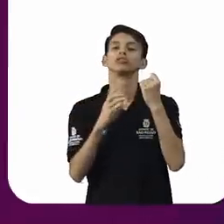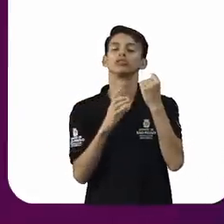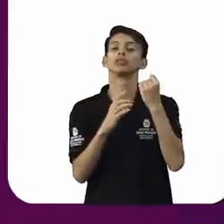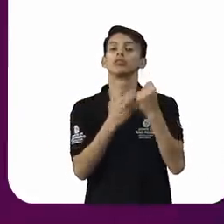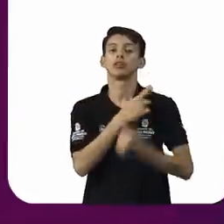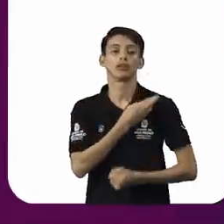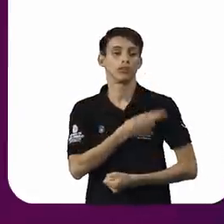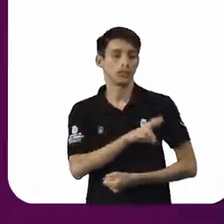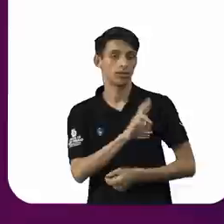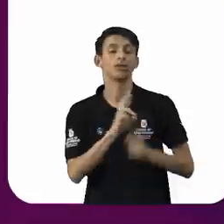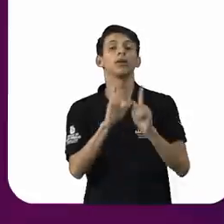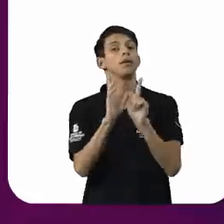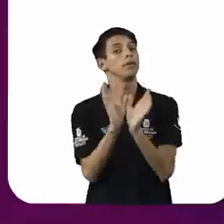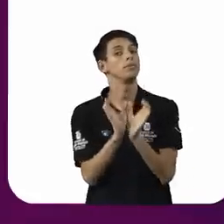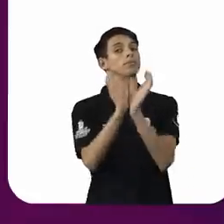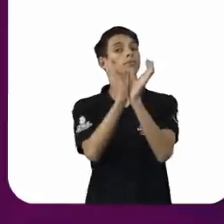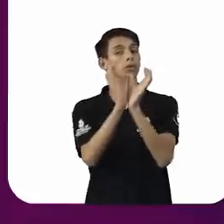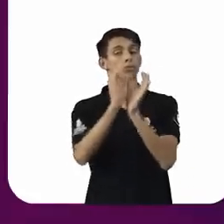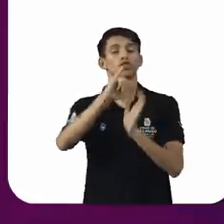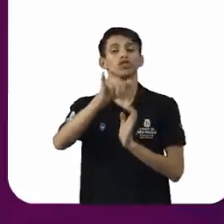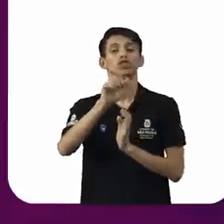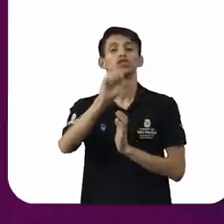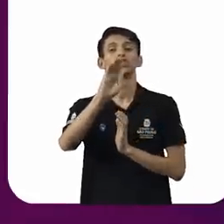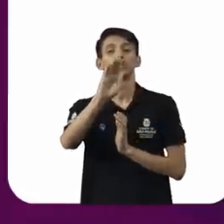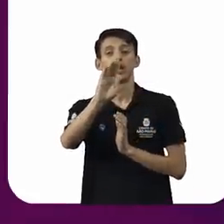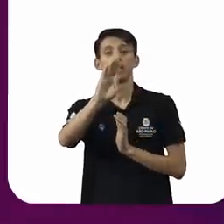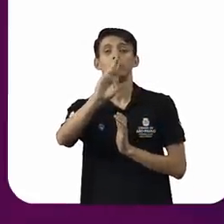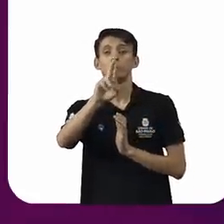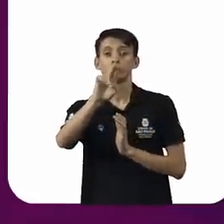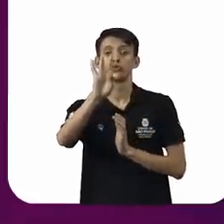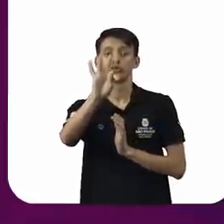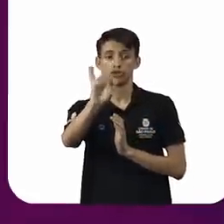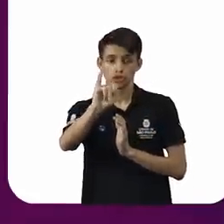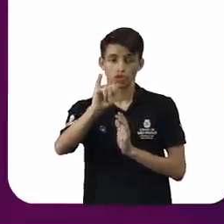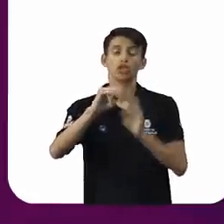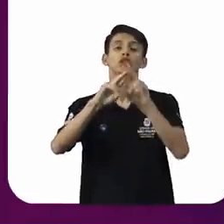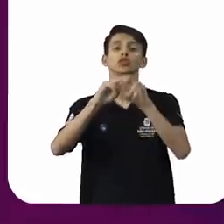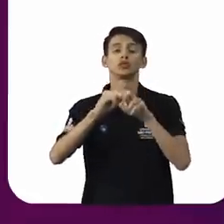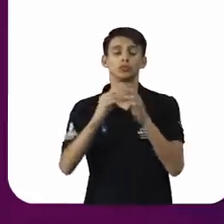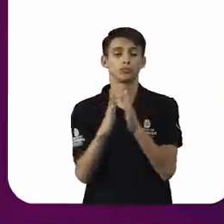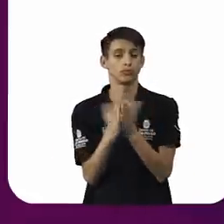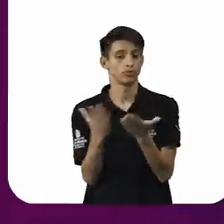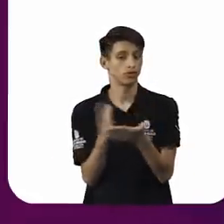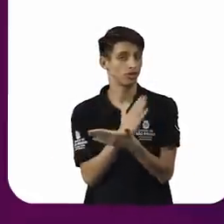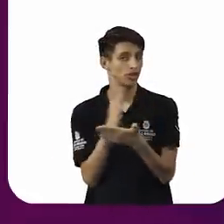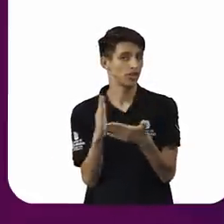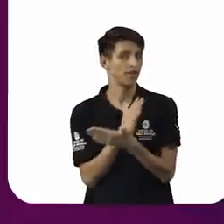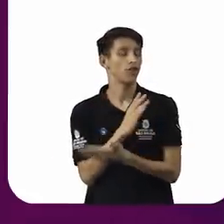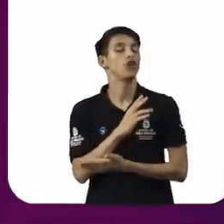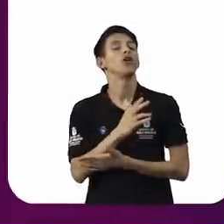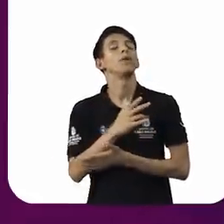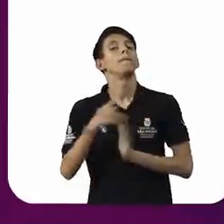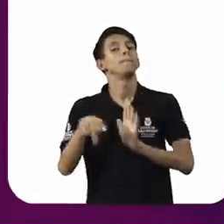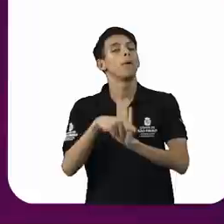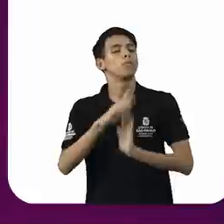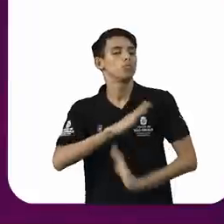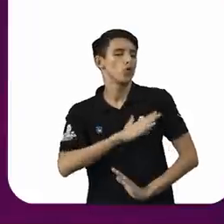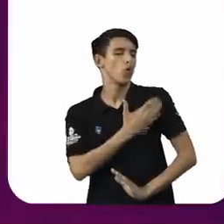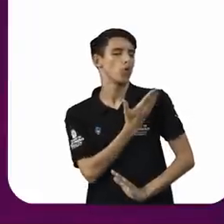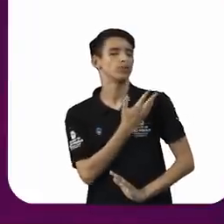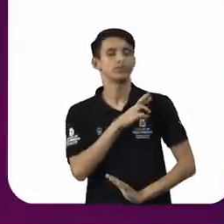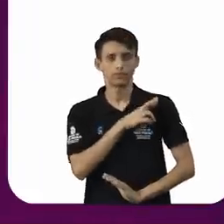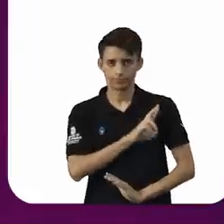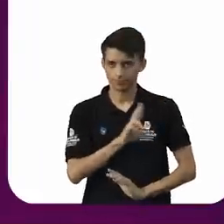prêmio Jabuti em 2021 com o livro Intolerância Religiosa. É considerado atualmente uma das principais